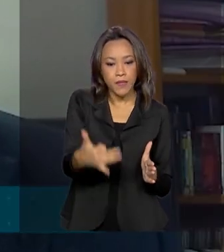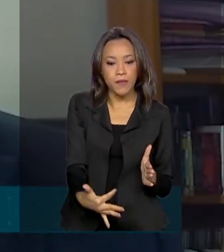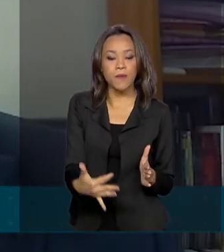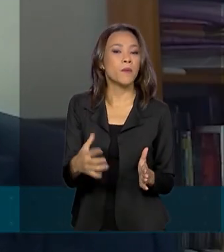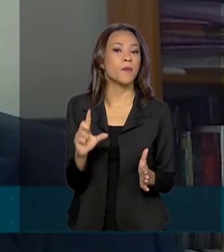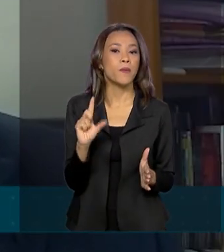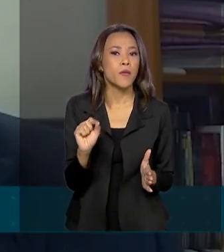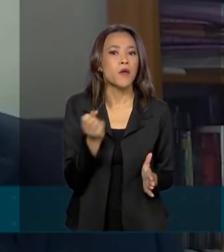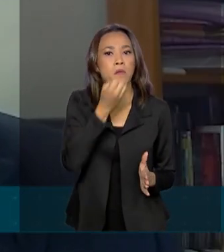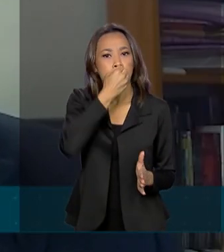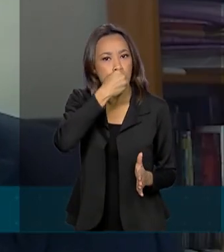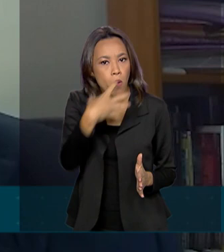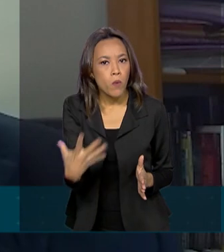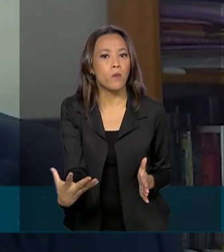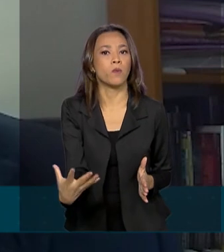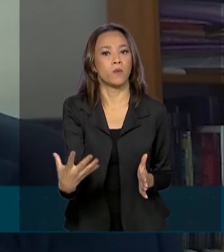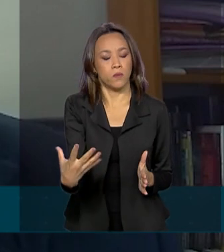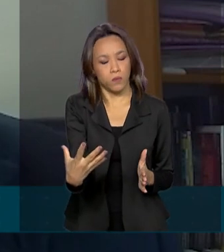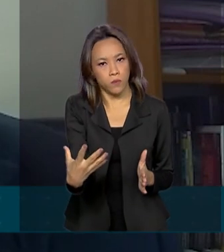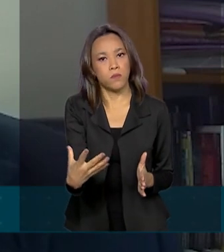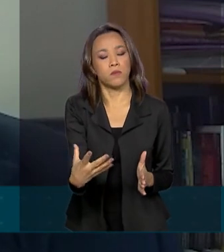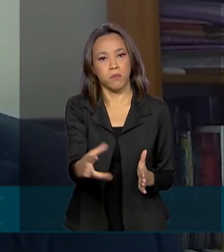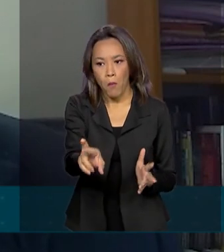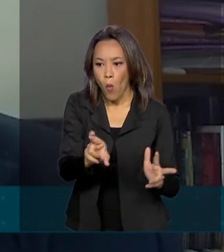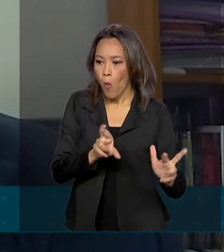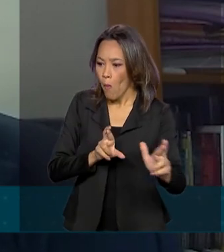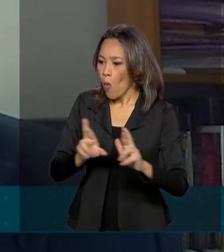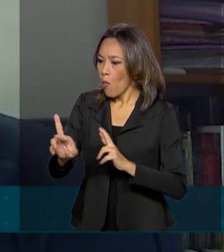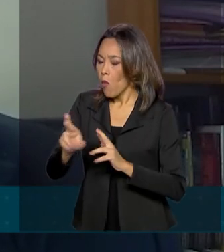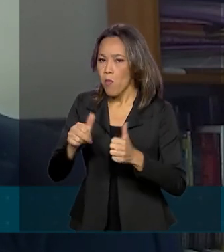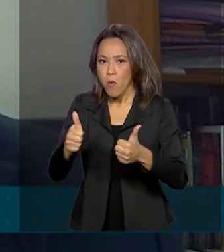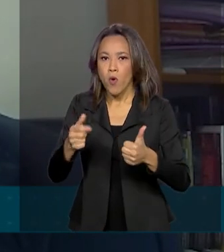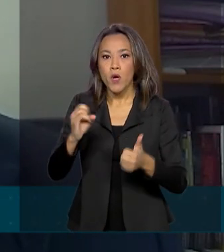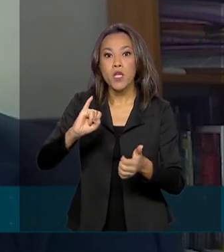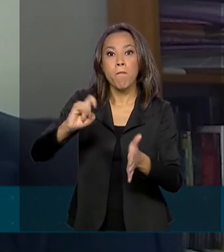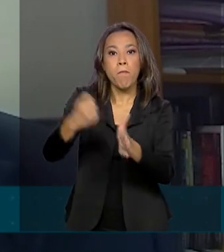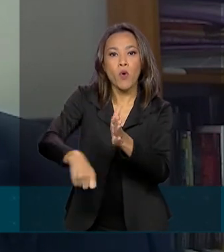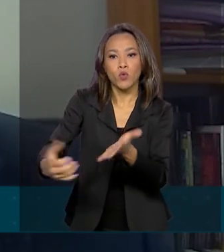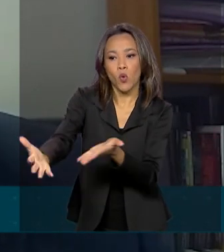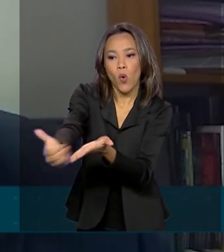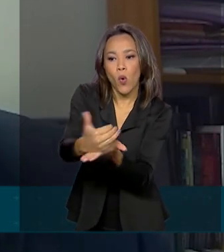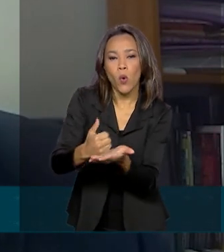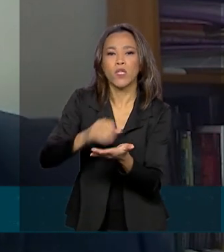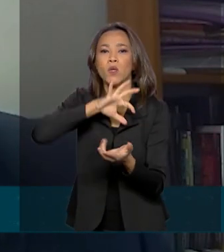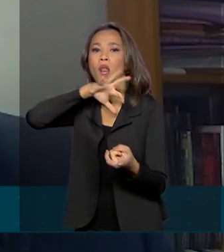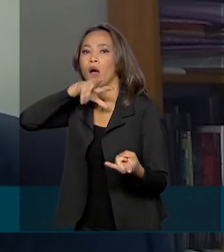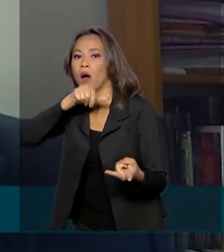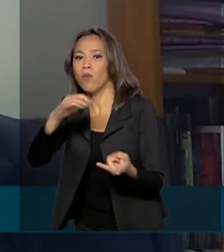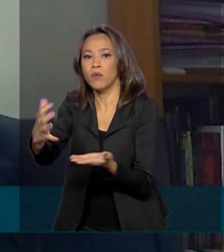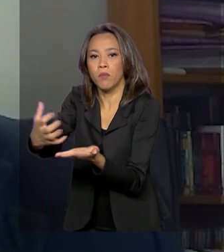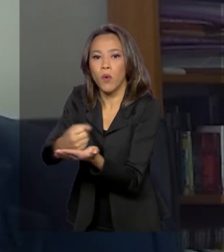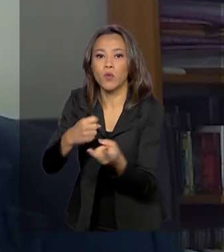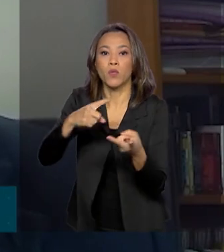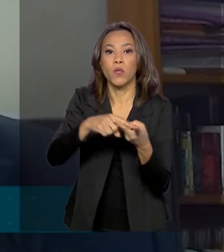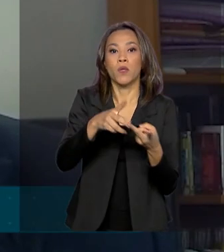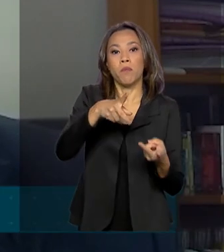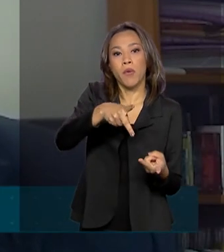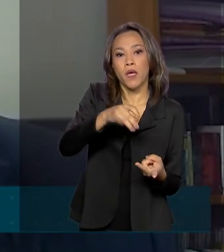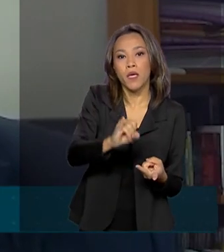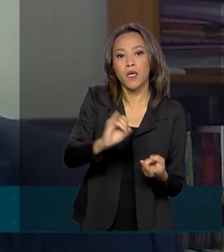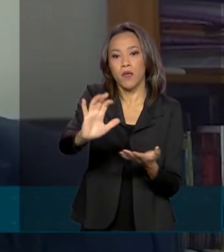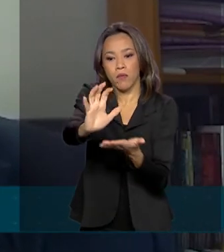bons em vários dos impostos arrecadados. Tanto o imposto de renda, quanto o IPI, quanto